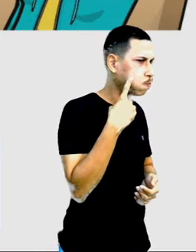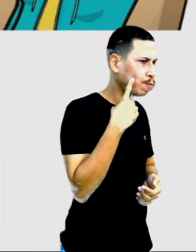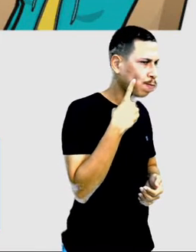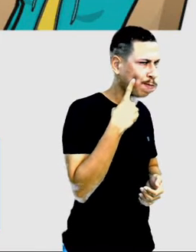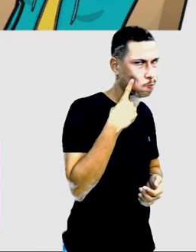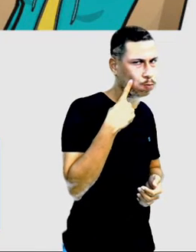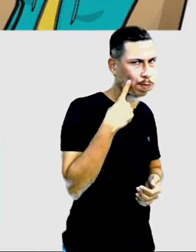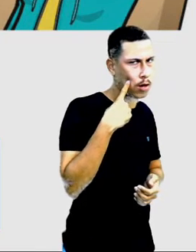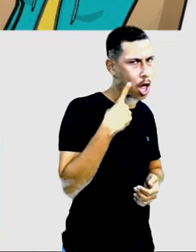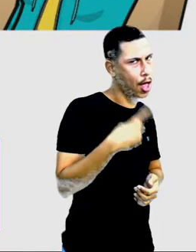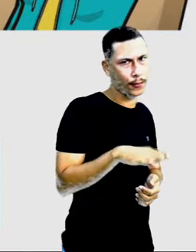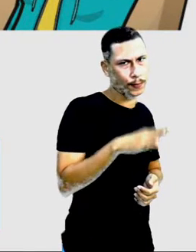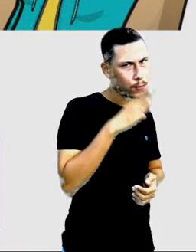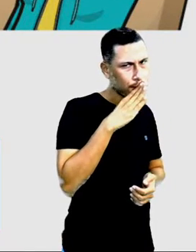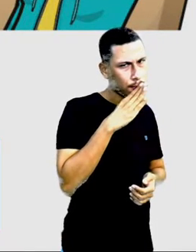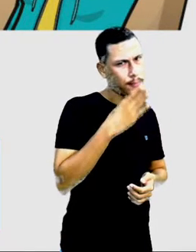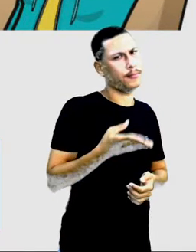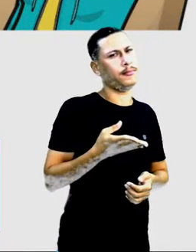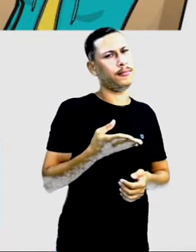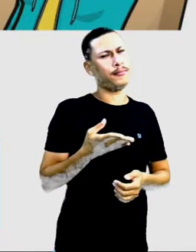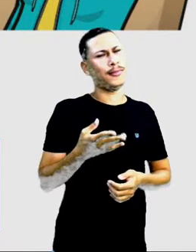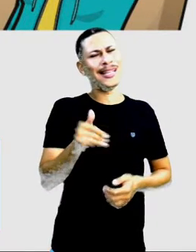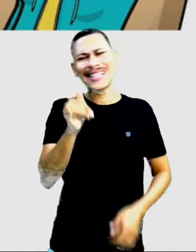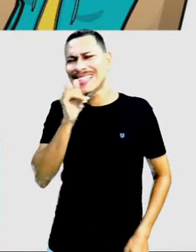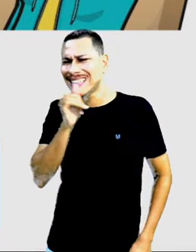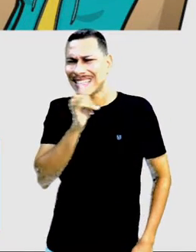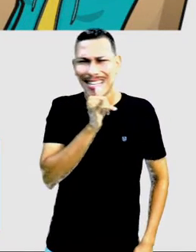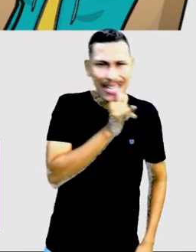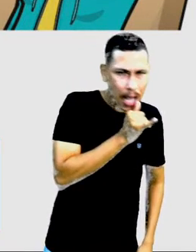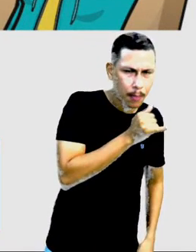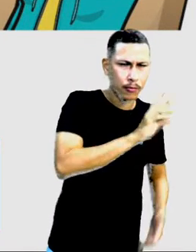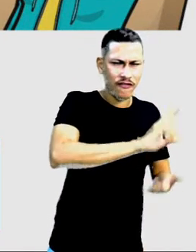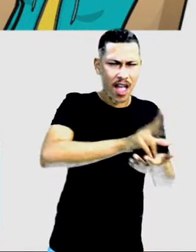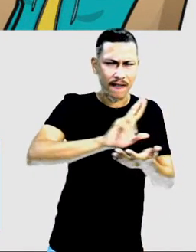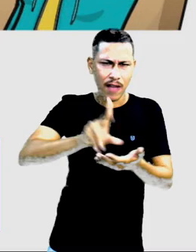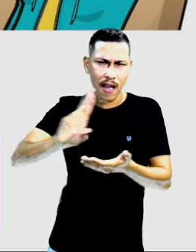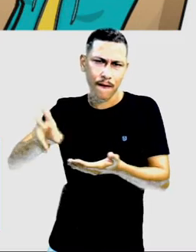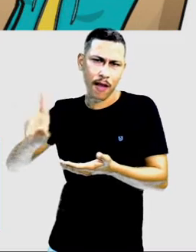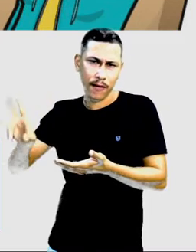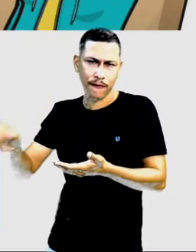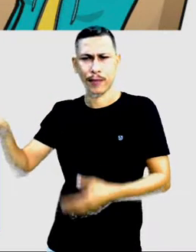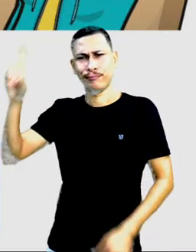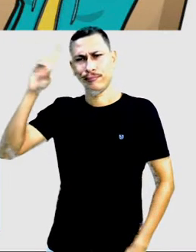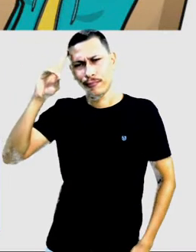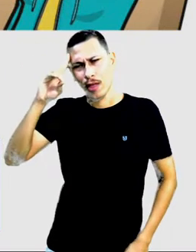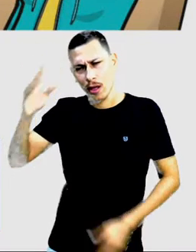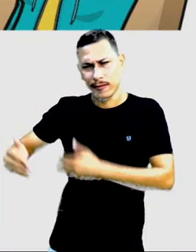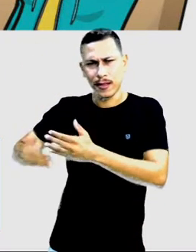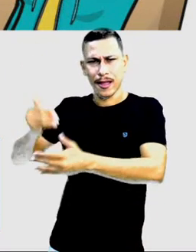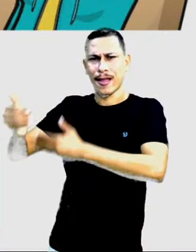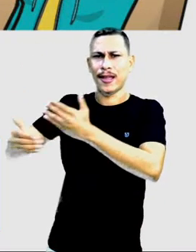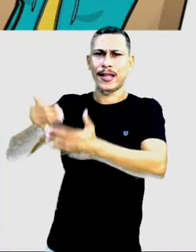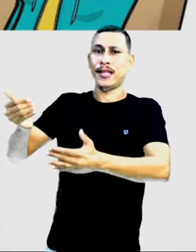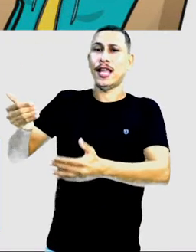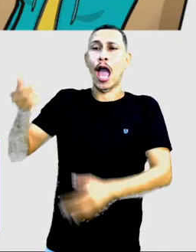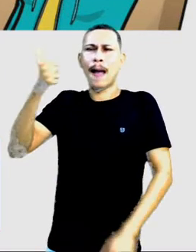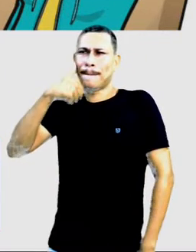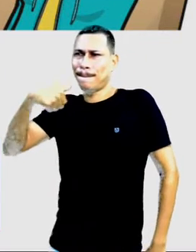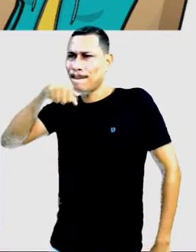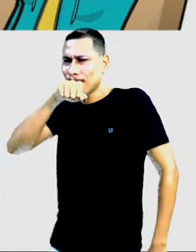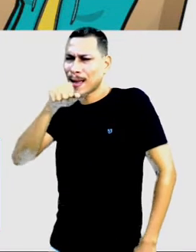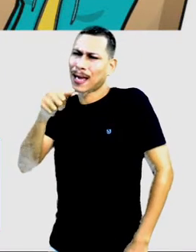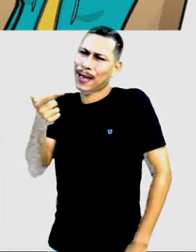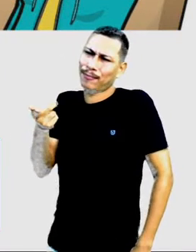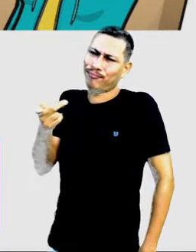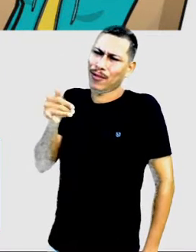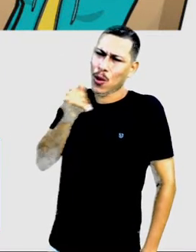tem aqui vários exemplos de normas, aquelas bem comuns do dia a dia, dados pela mãe da gente,